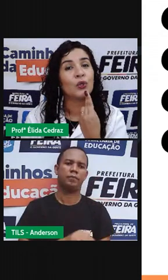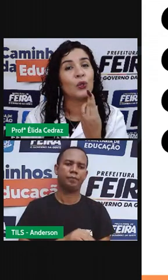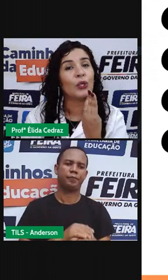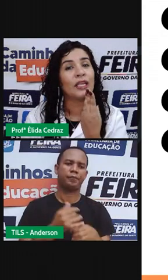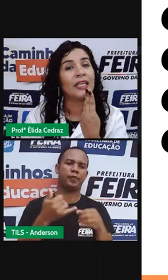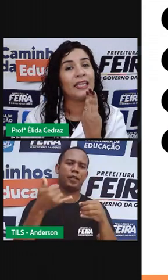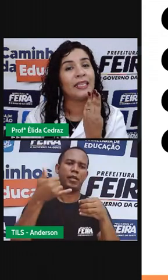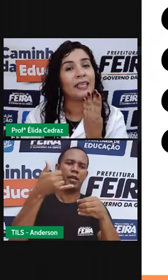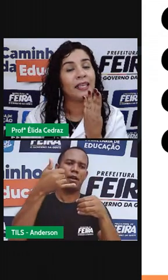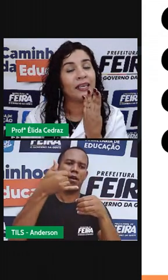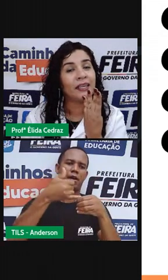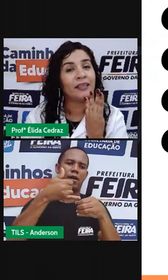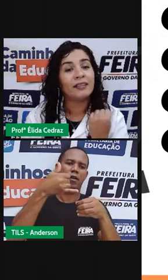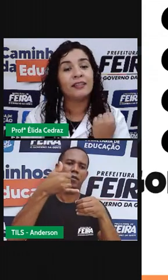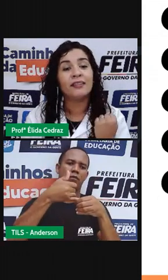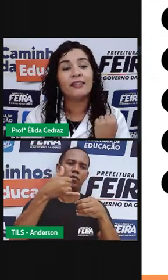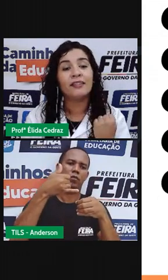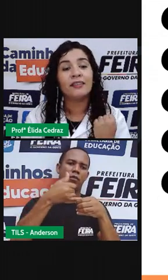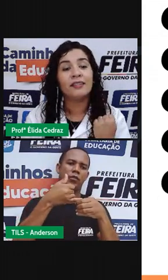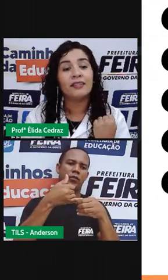gasolina,